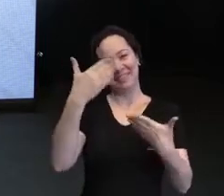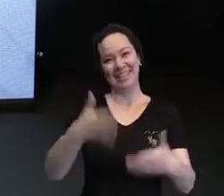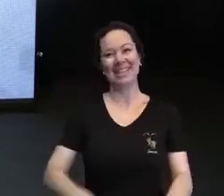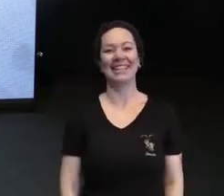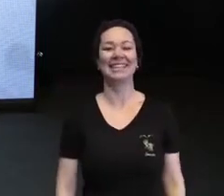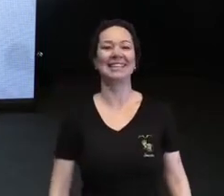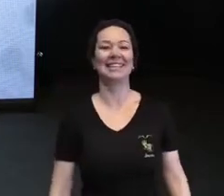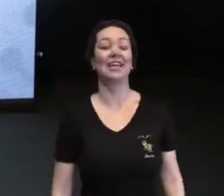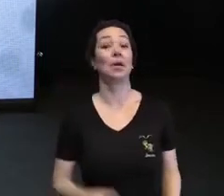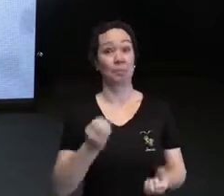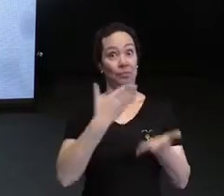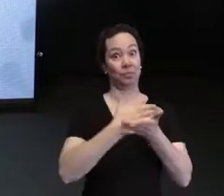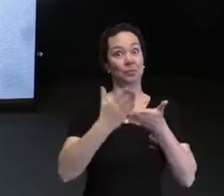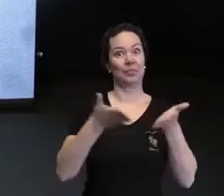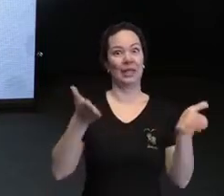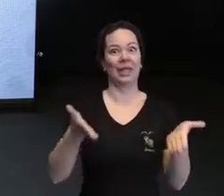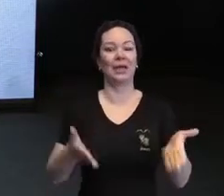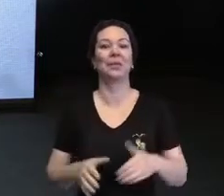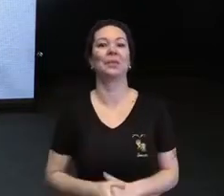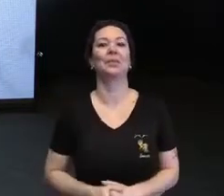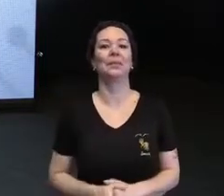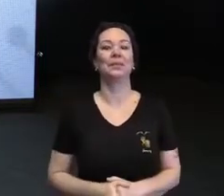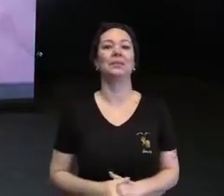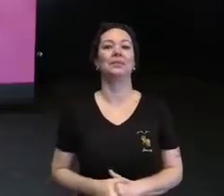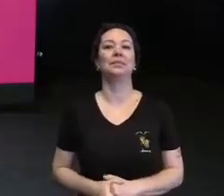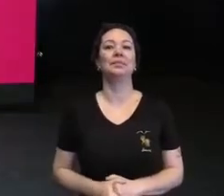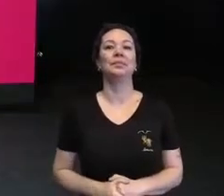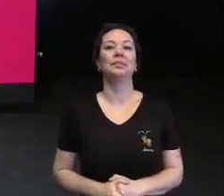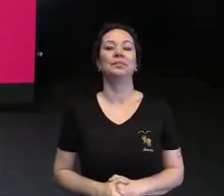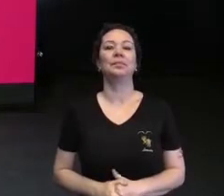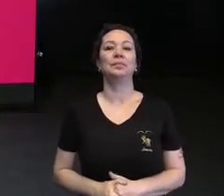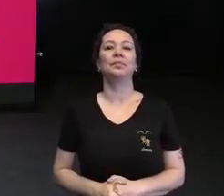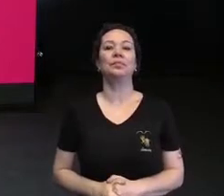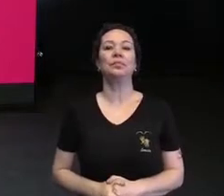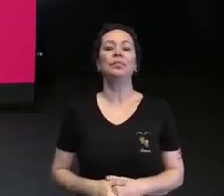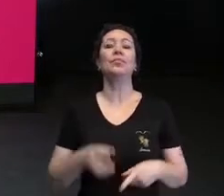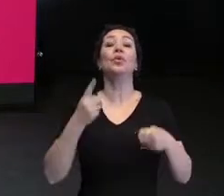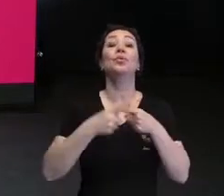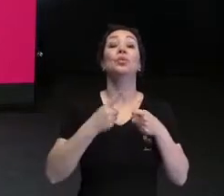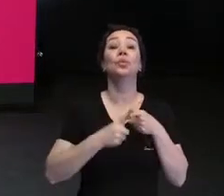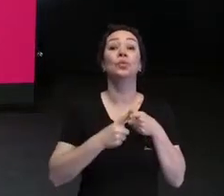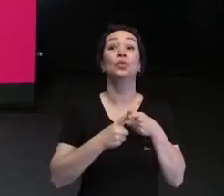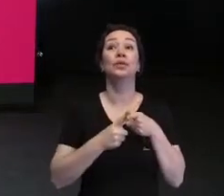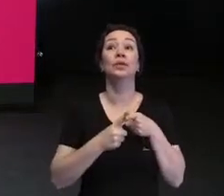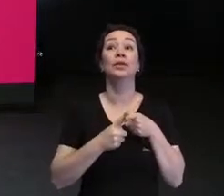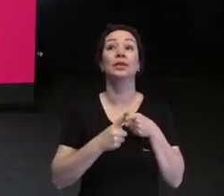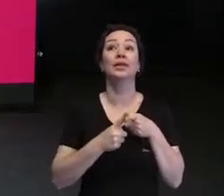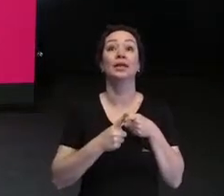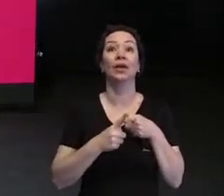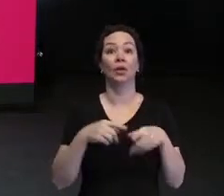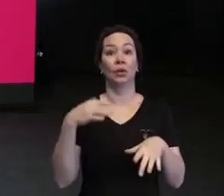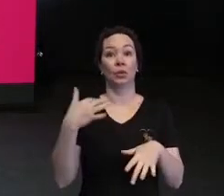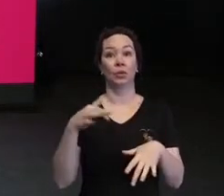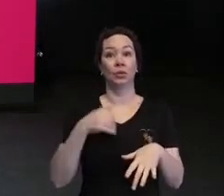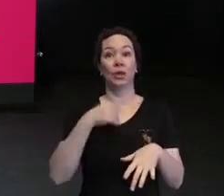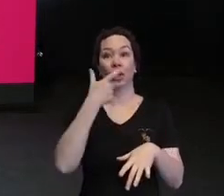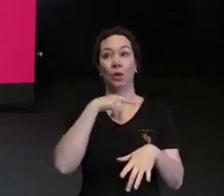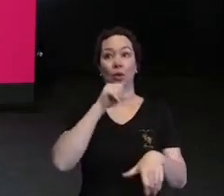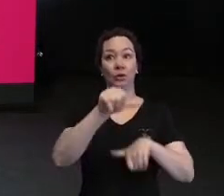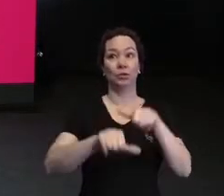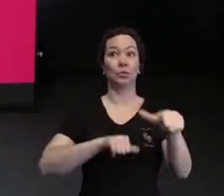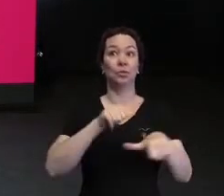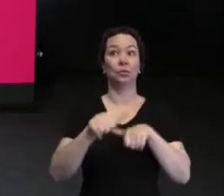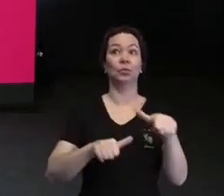Então, vamos lá. Vamos falar agora o motivo do qual... Eu acho que foi trocada